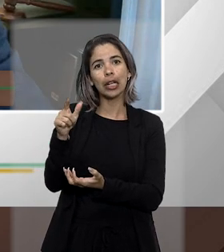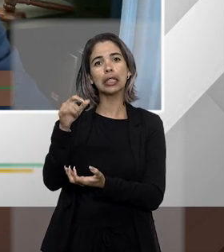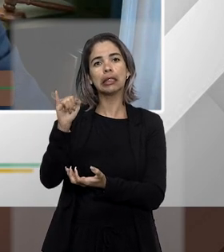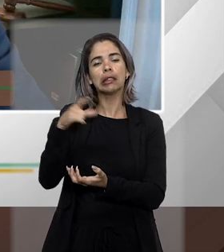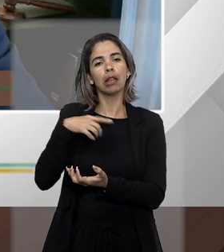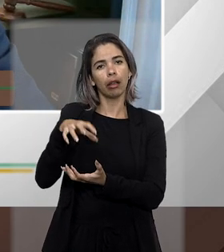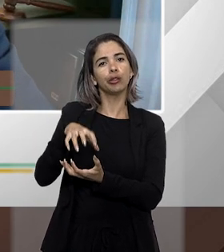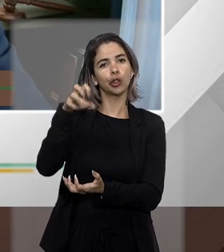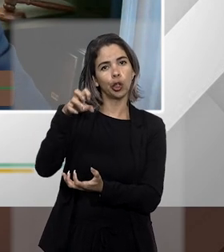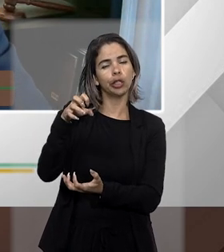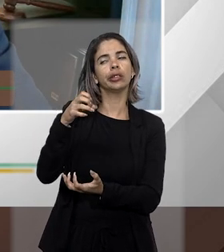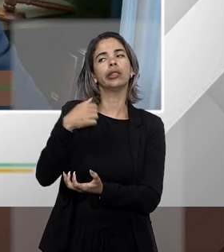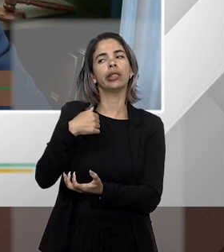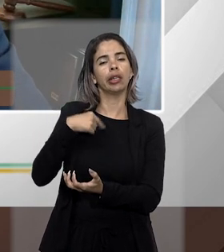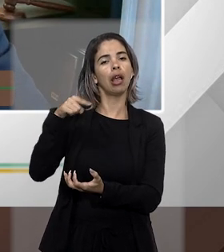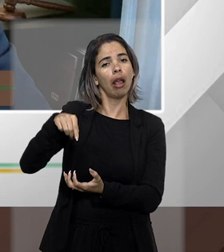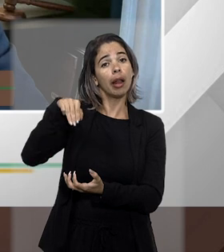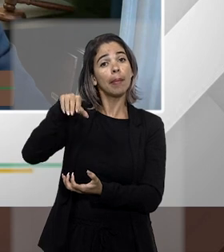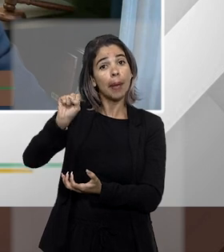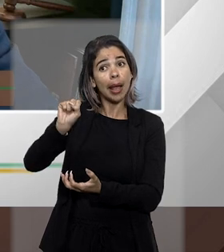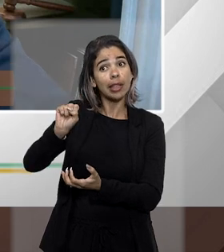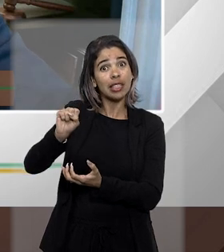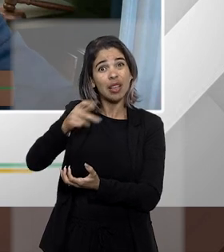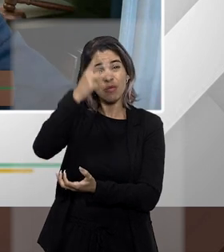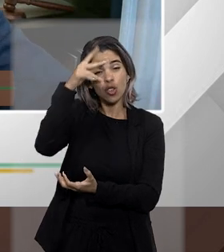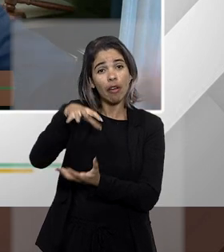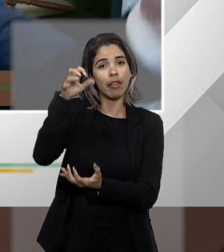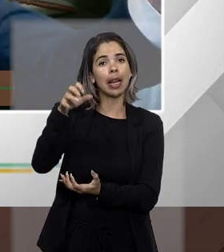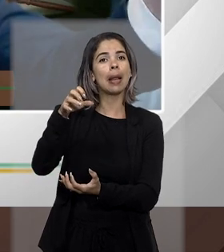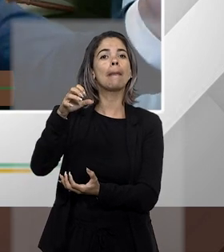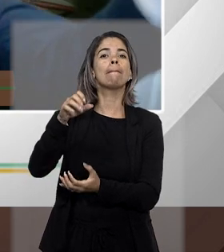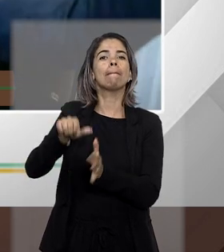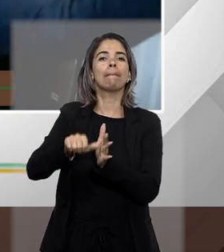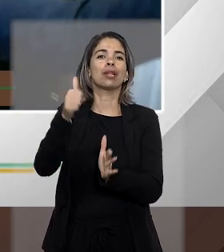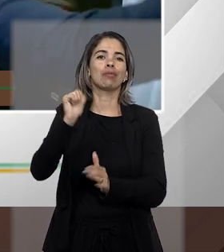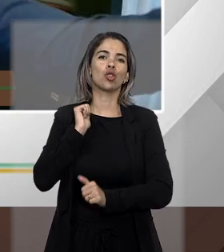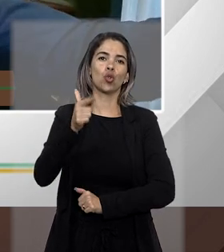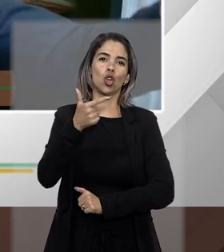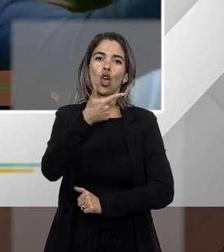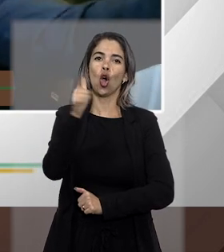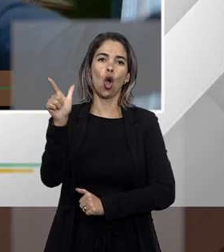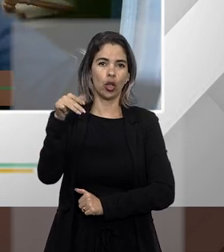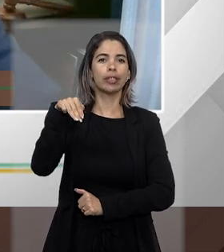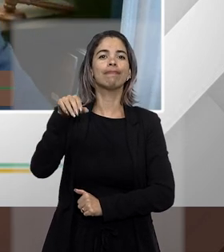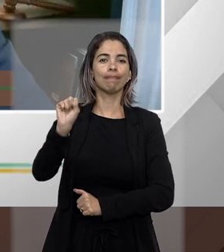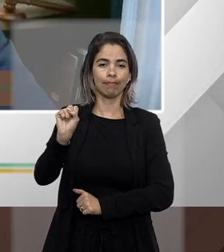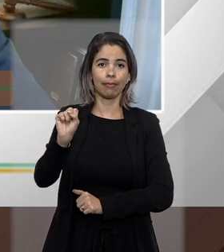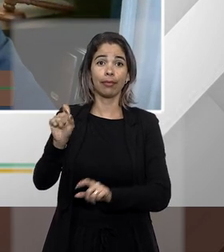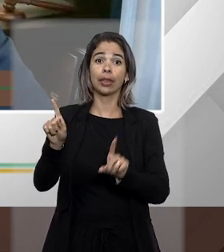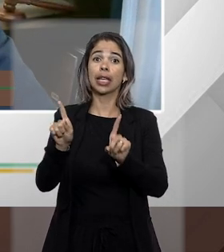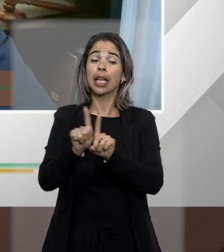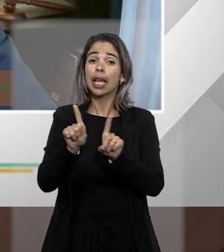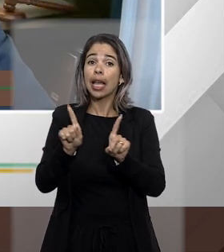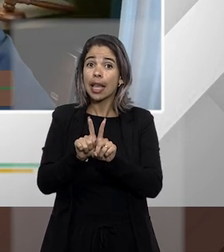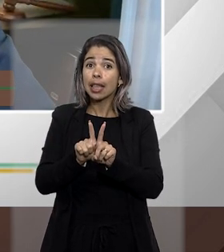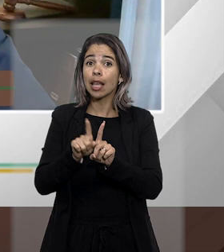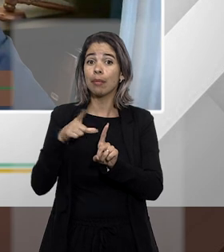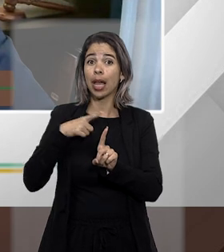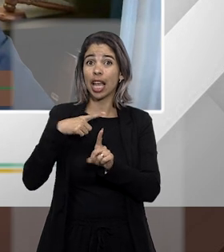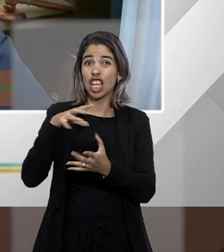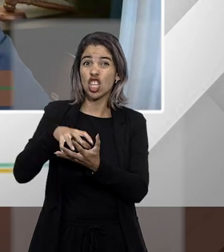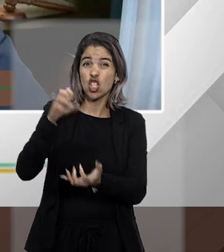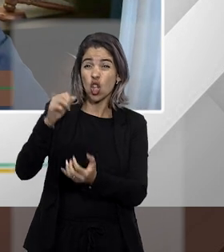idoso mais rápido do que outros e tem ainda do super idoso a super preferência do idoso que